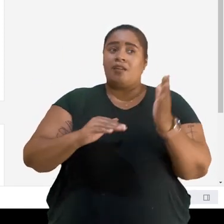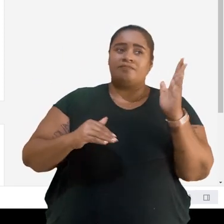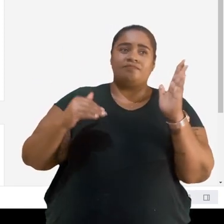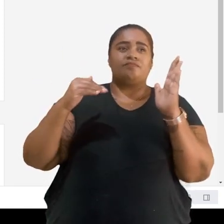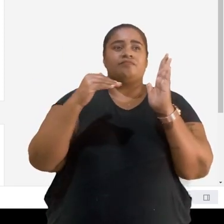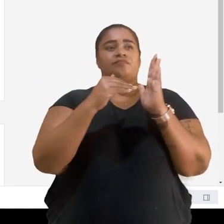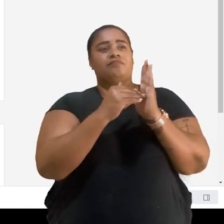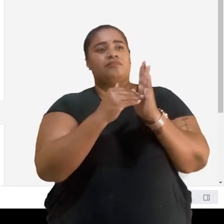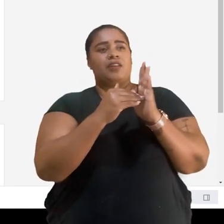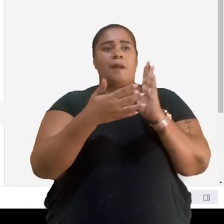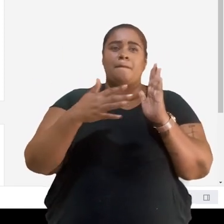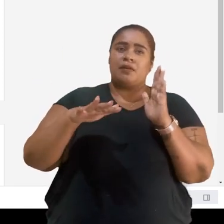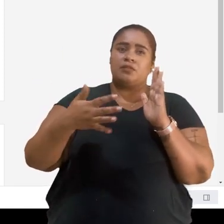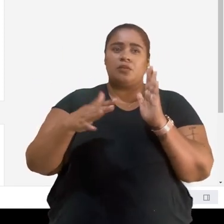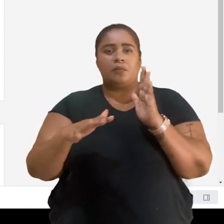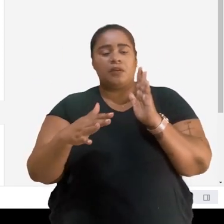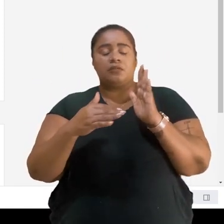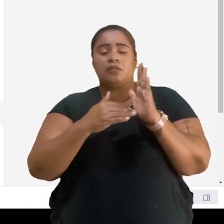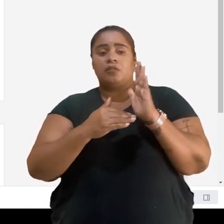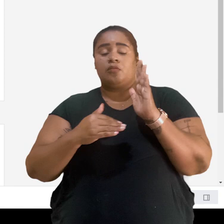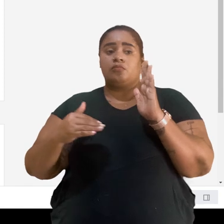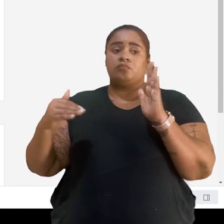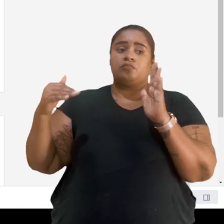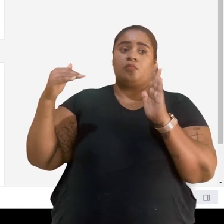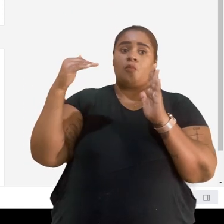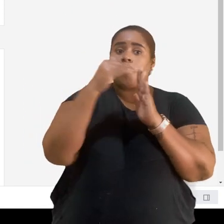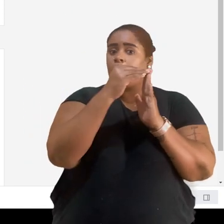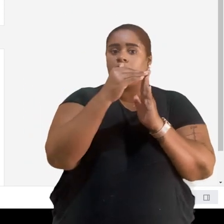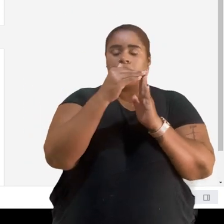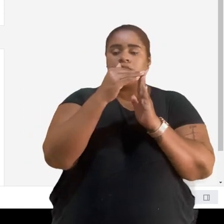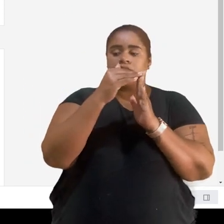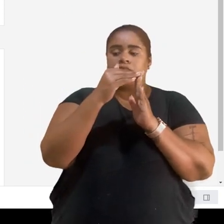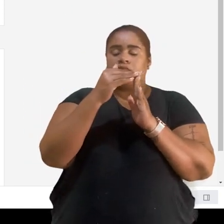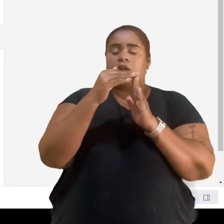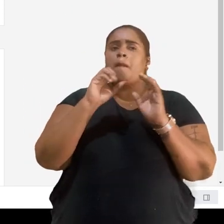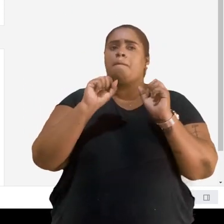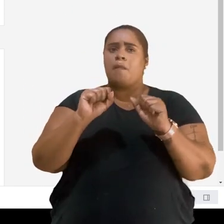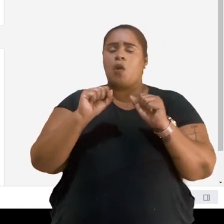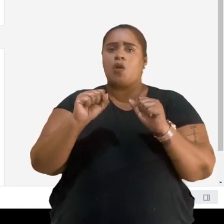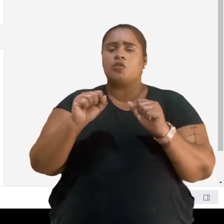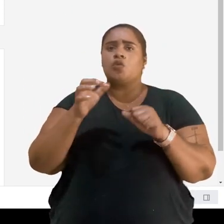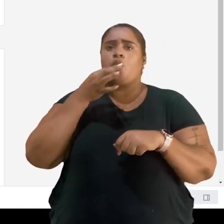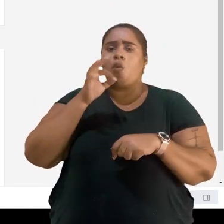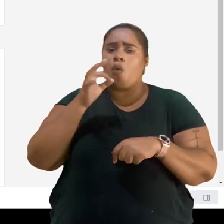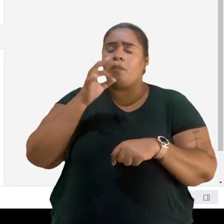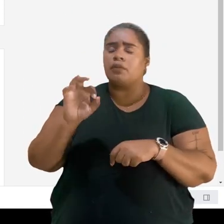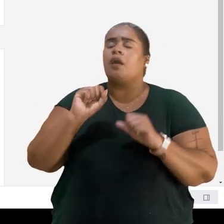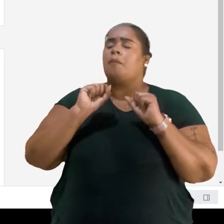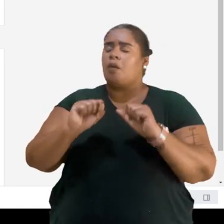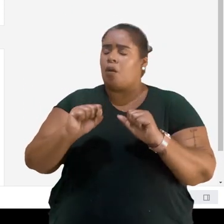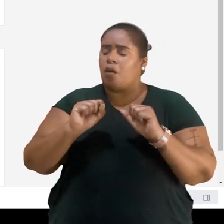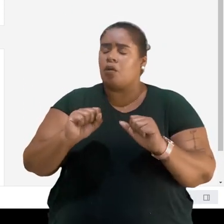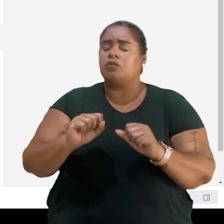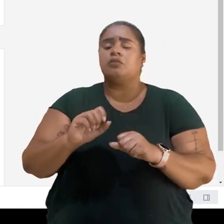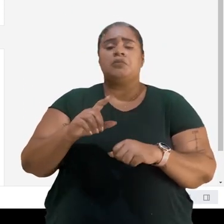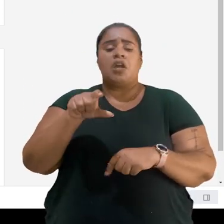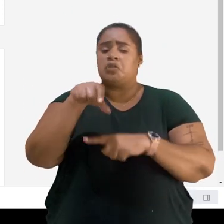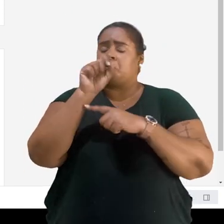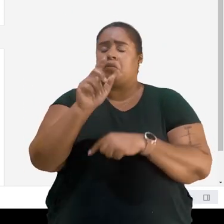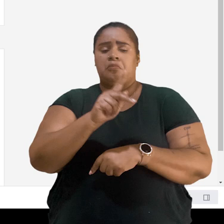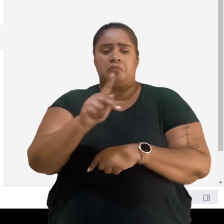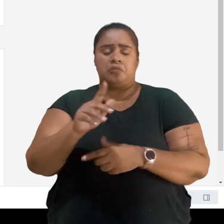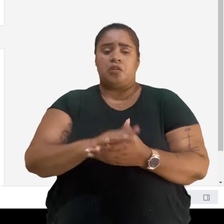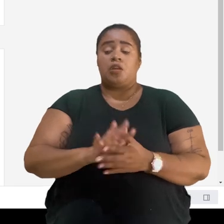parcialmente e nesse último critério ela atendeu também plenamente. Posso colocar um comentário aqui,